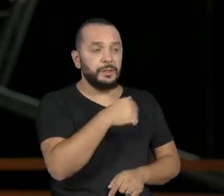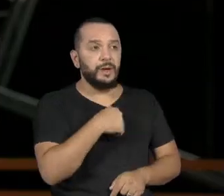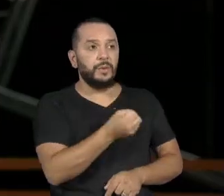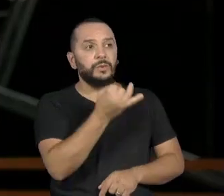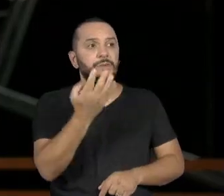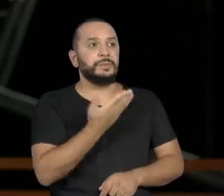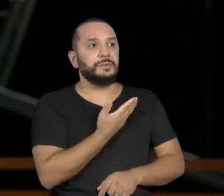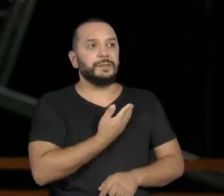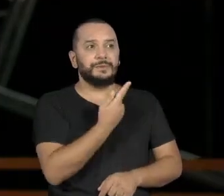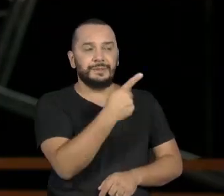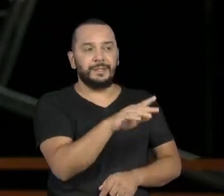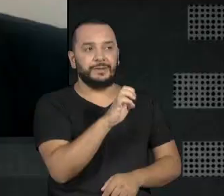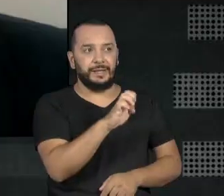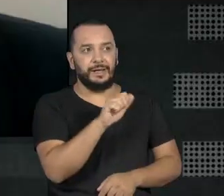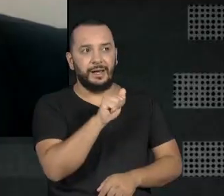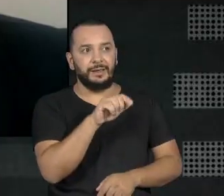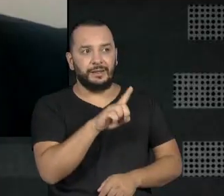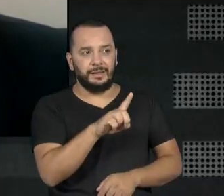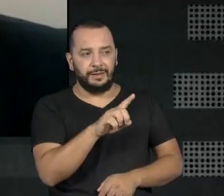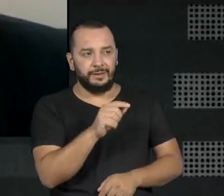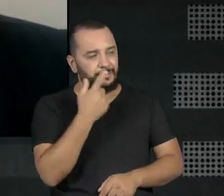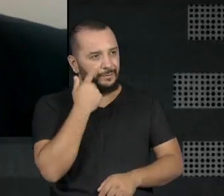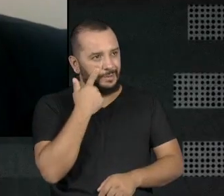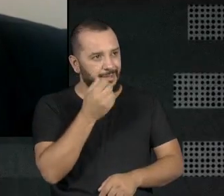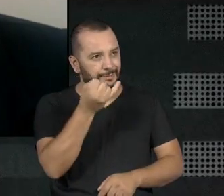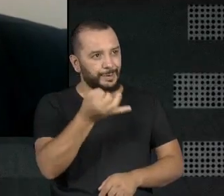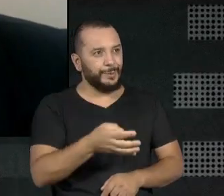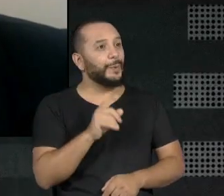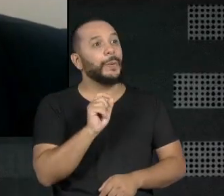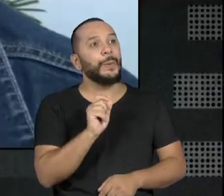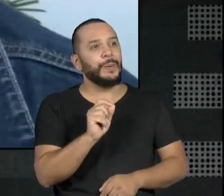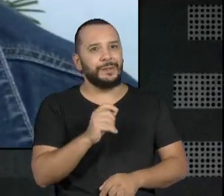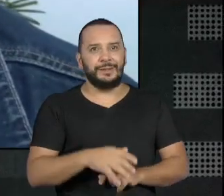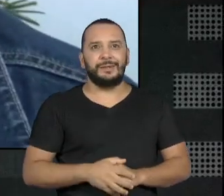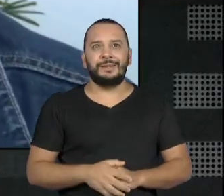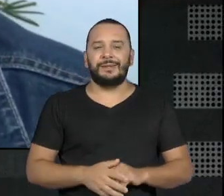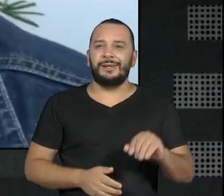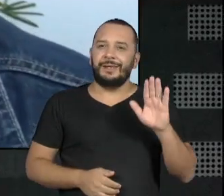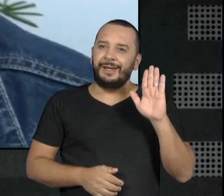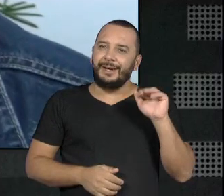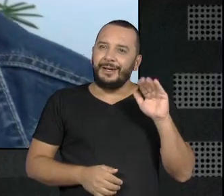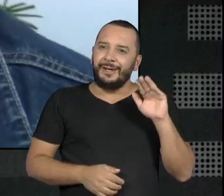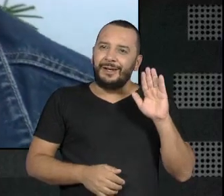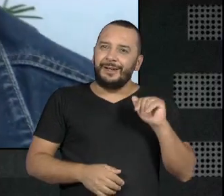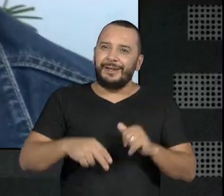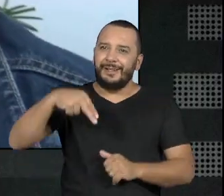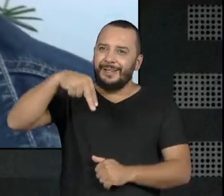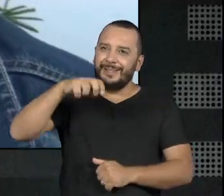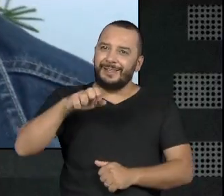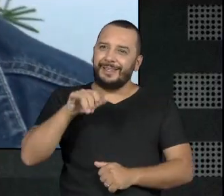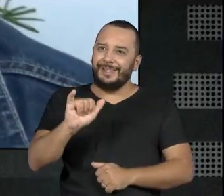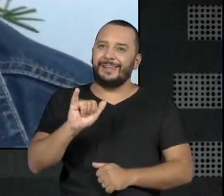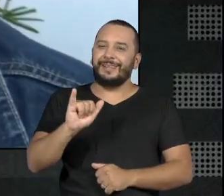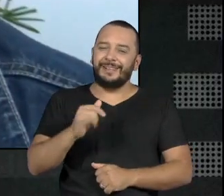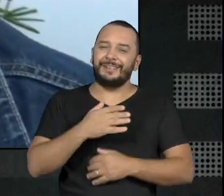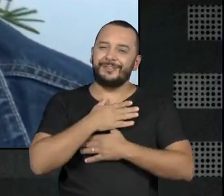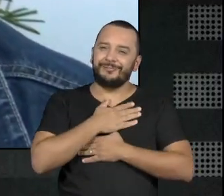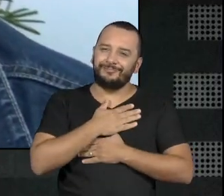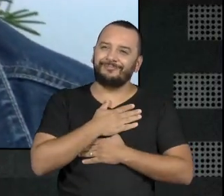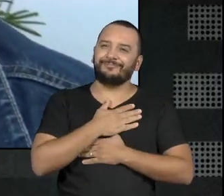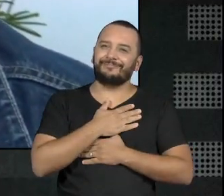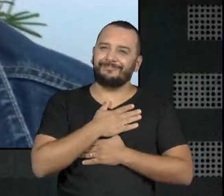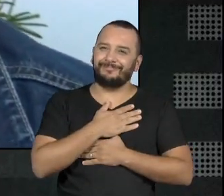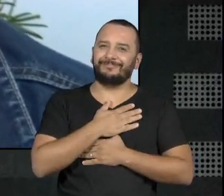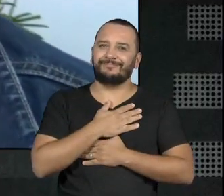colegas seus da EAD. Olha só o que eles falam de você. Olha lá. Oi, Ney. Poxa, que gostoso.